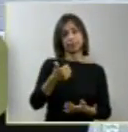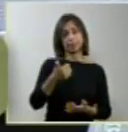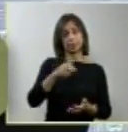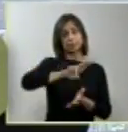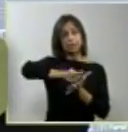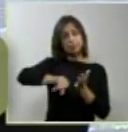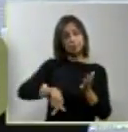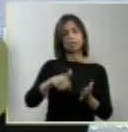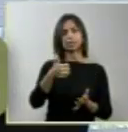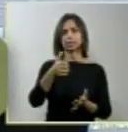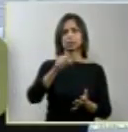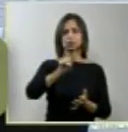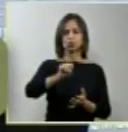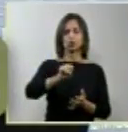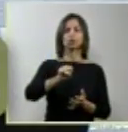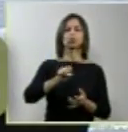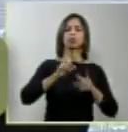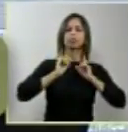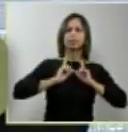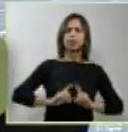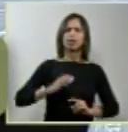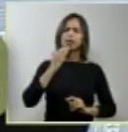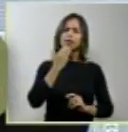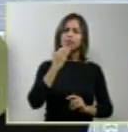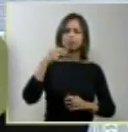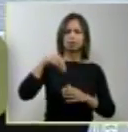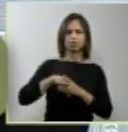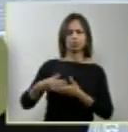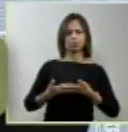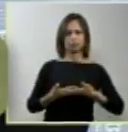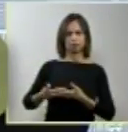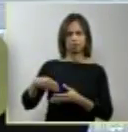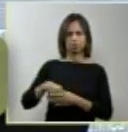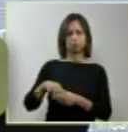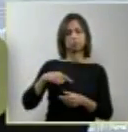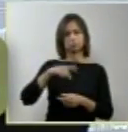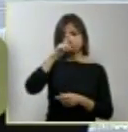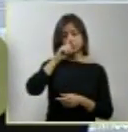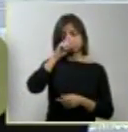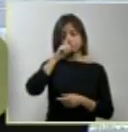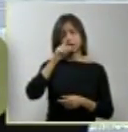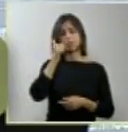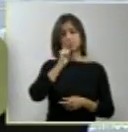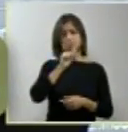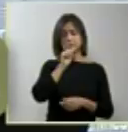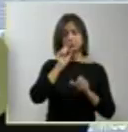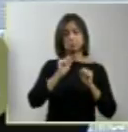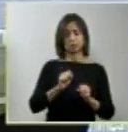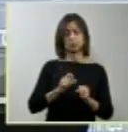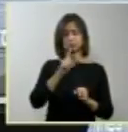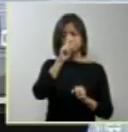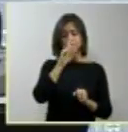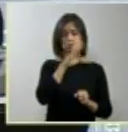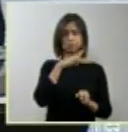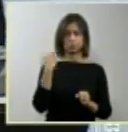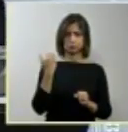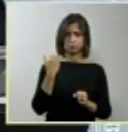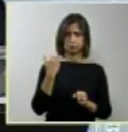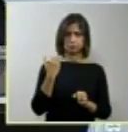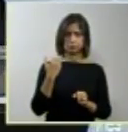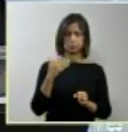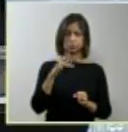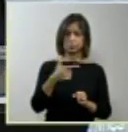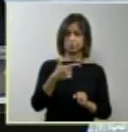feto que complicam o parto e arriscam a mãe em 25% dos casos. Notem, senhores, um